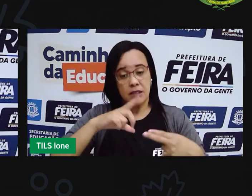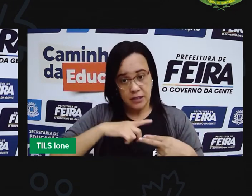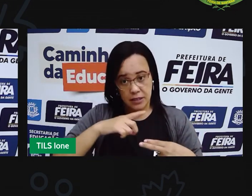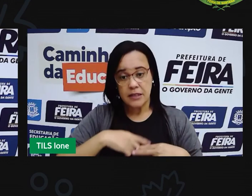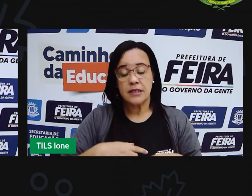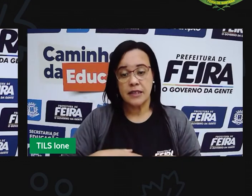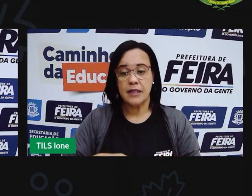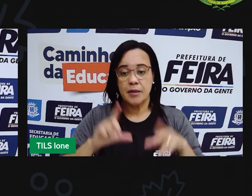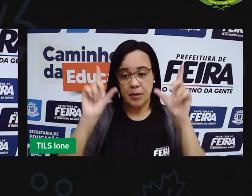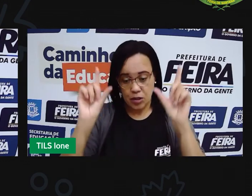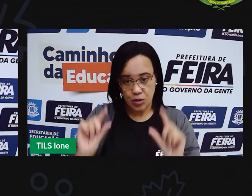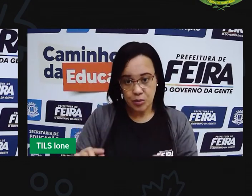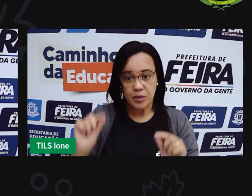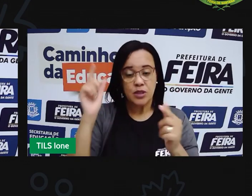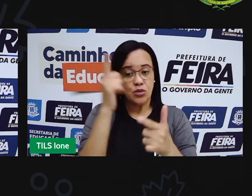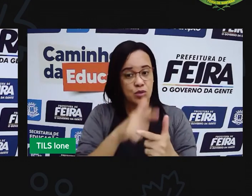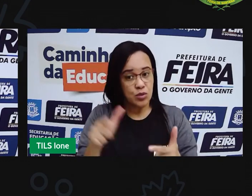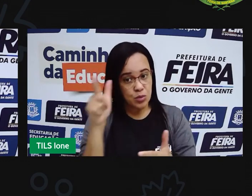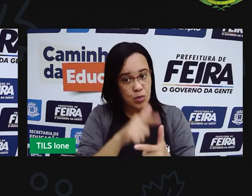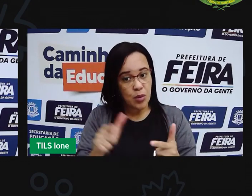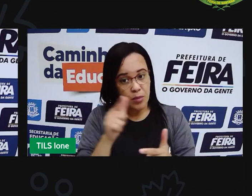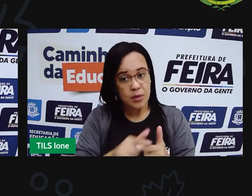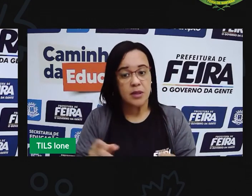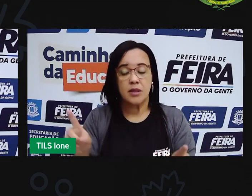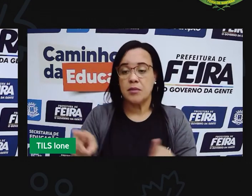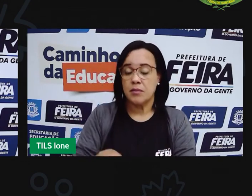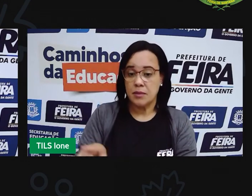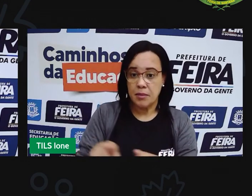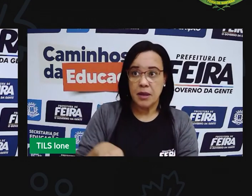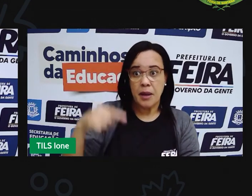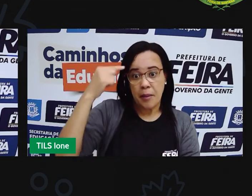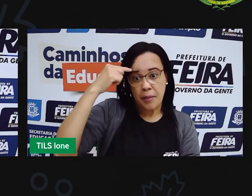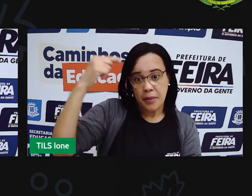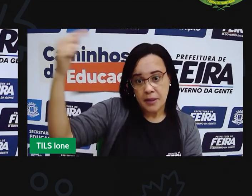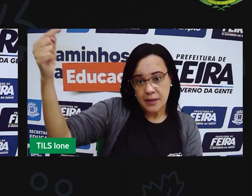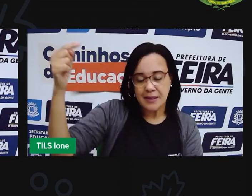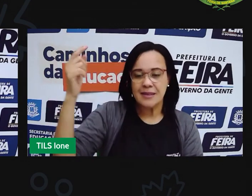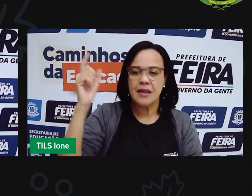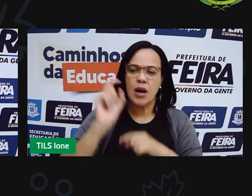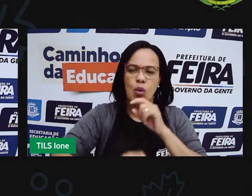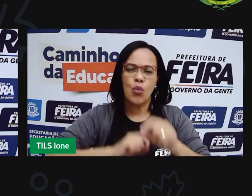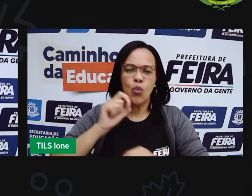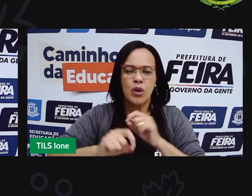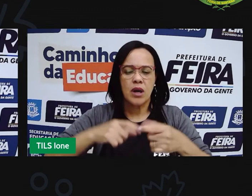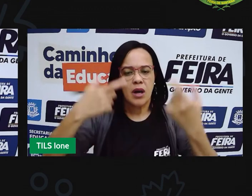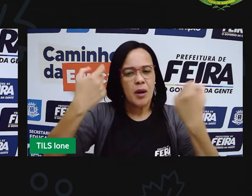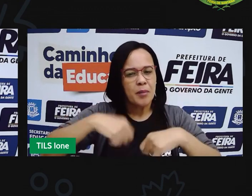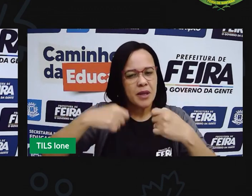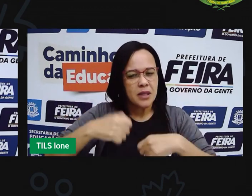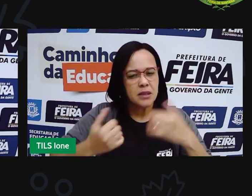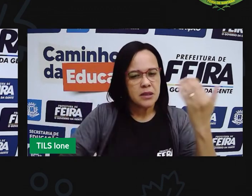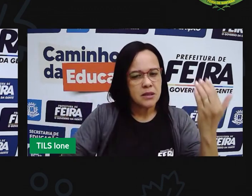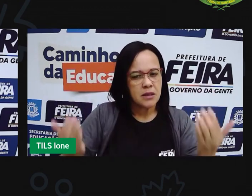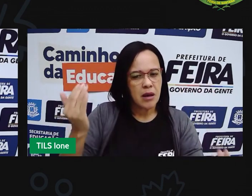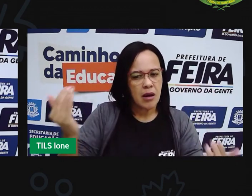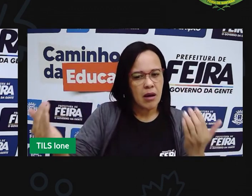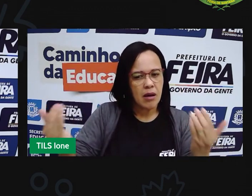pessoas naturais. E pensar também no requerido desse consumo. Pensar como a gente pode fazer